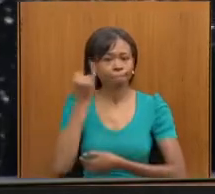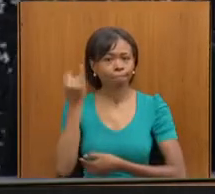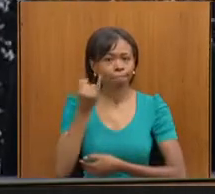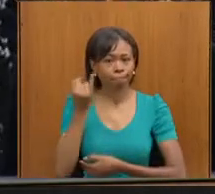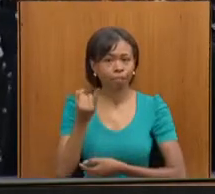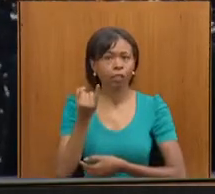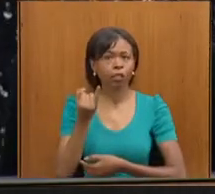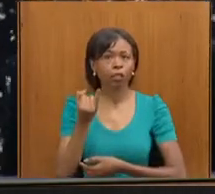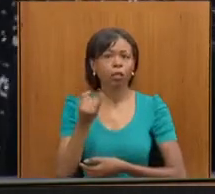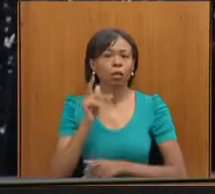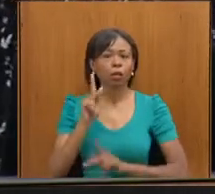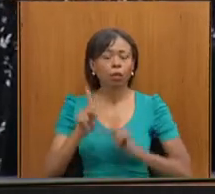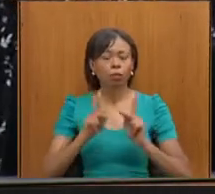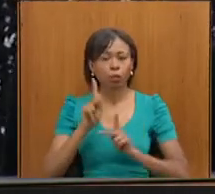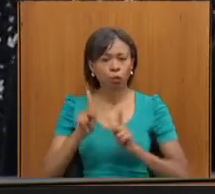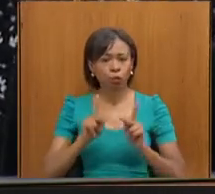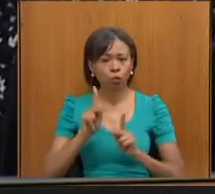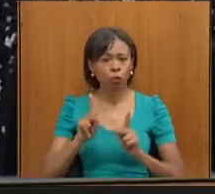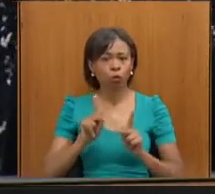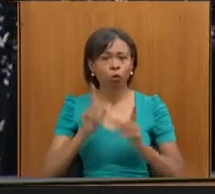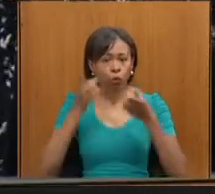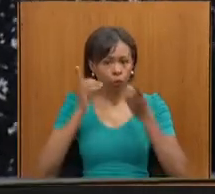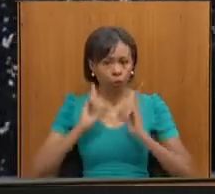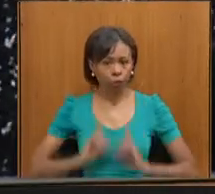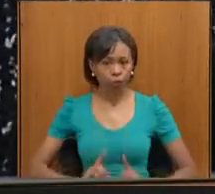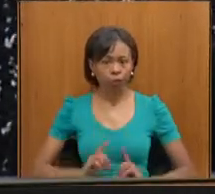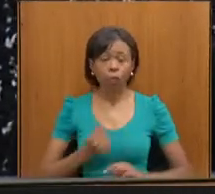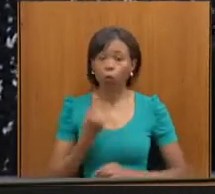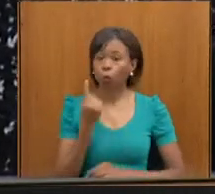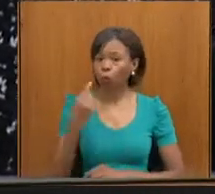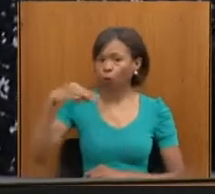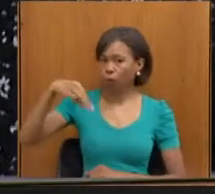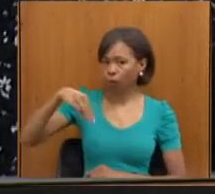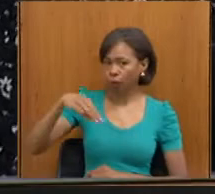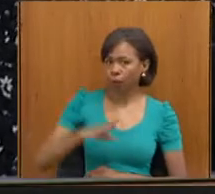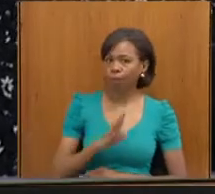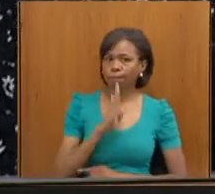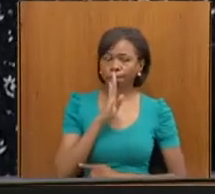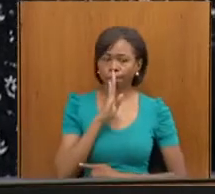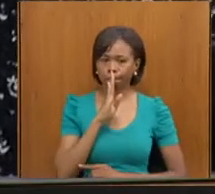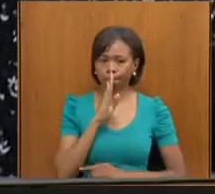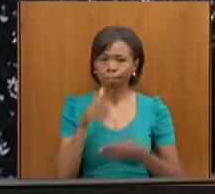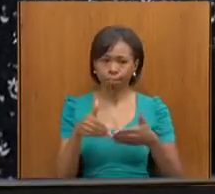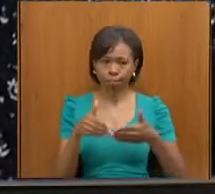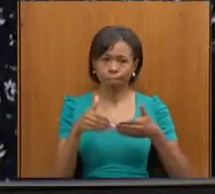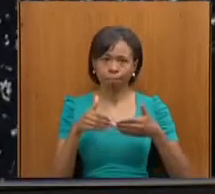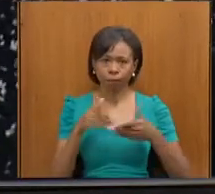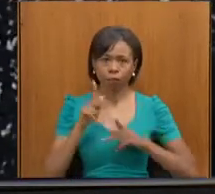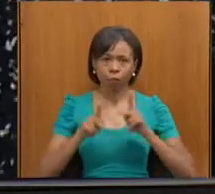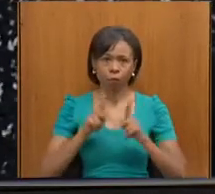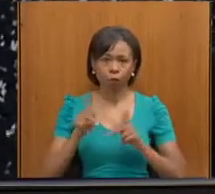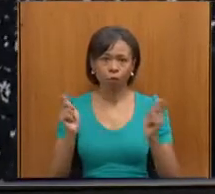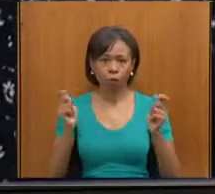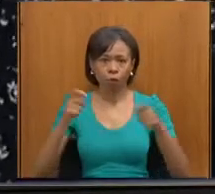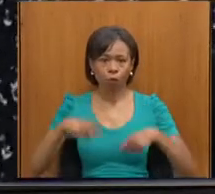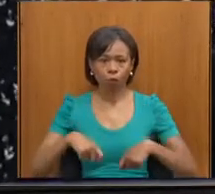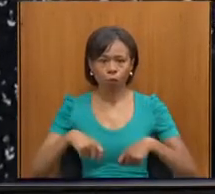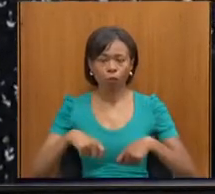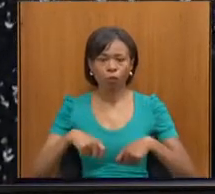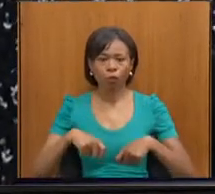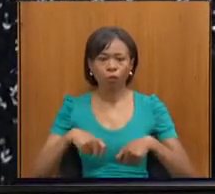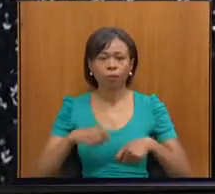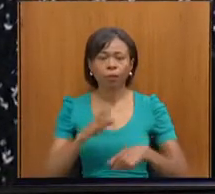eu vou pedir aqui um minuto de silêncio por gentileza a assessoria aqui soltar um minuto para que a gente possa